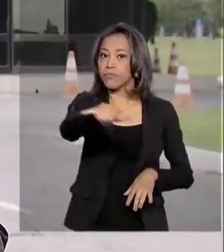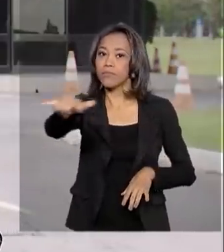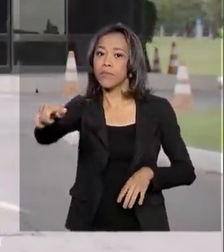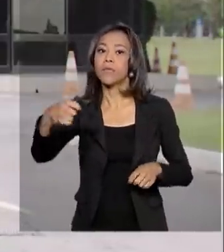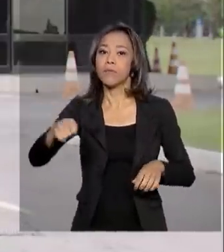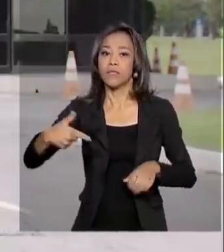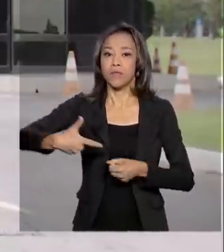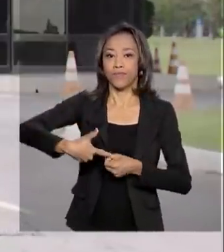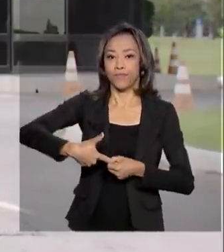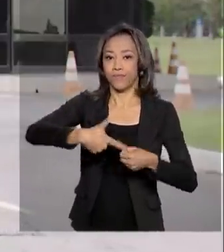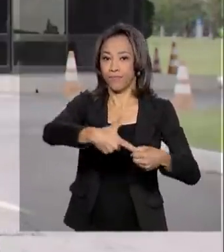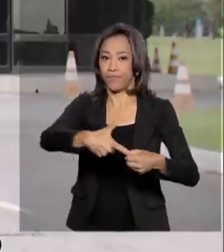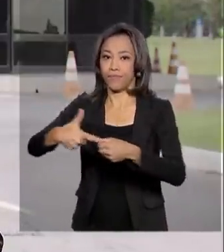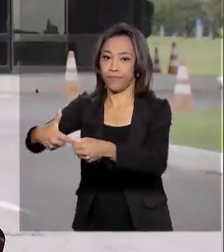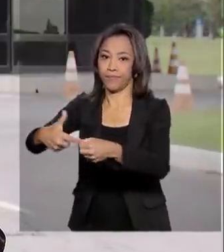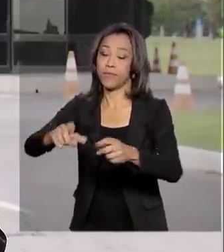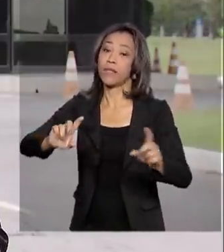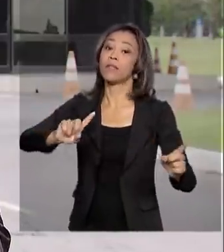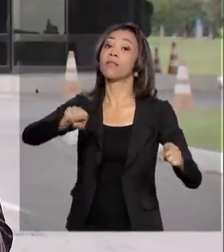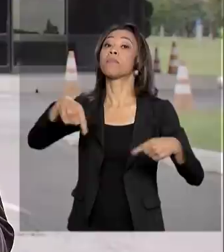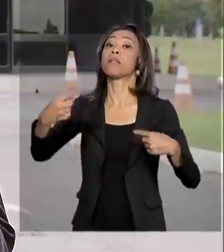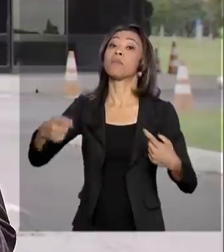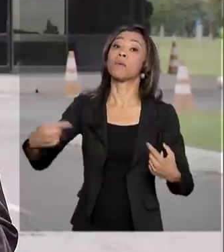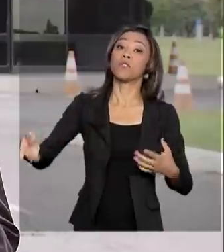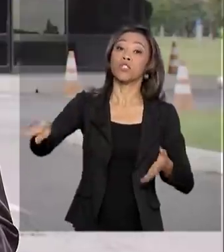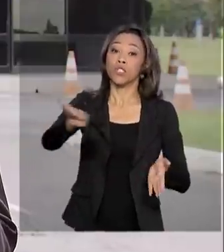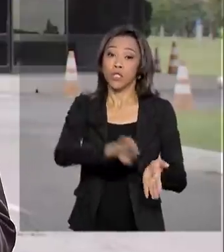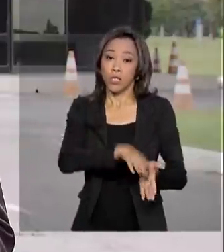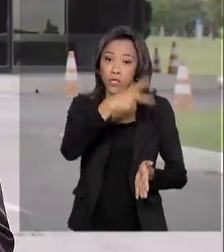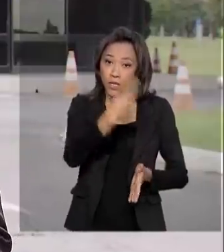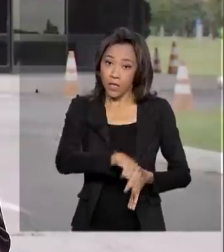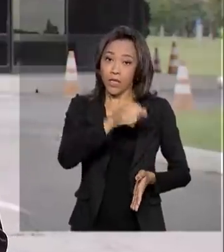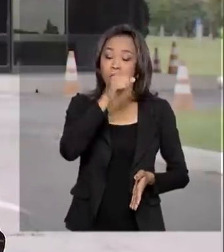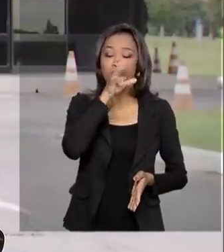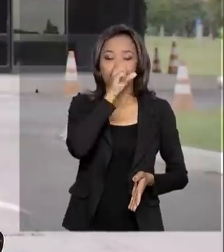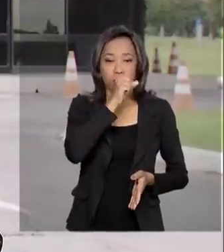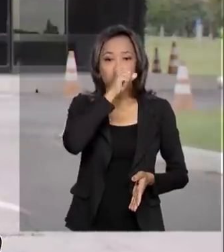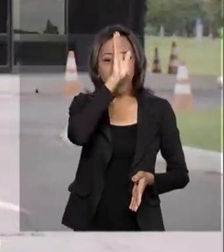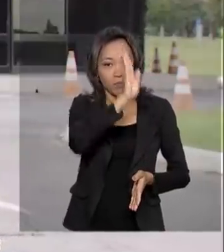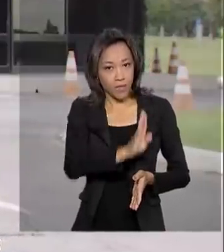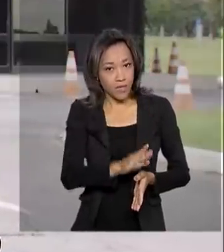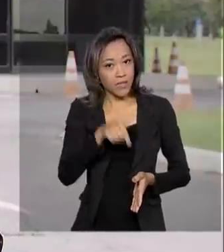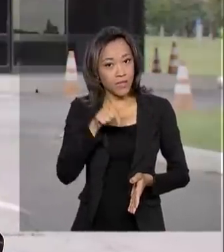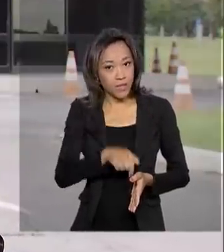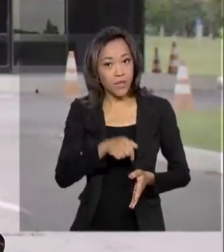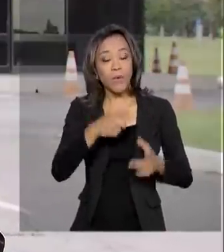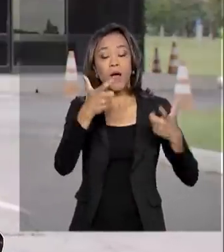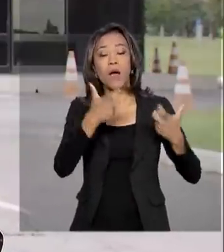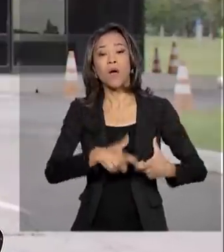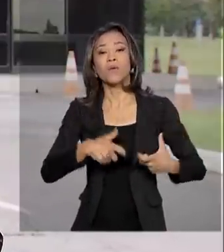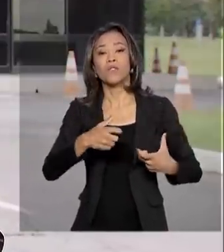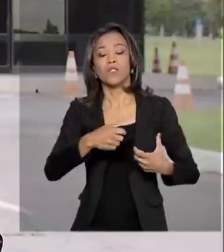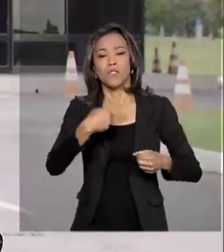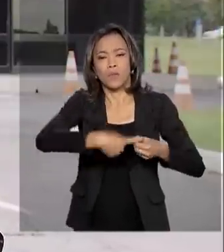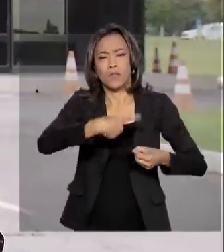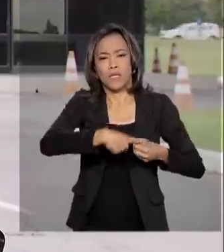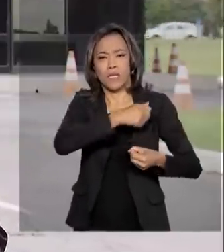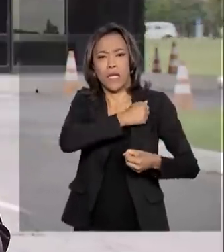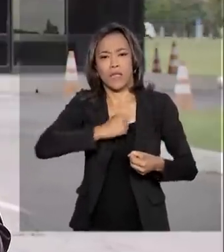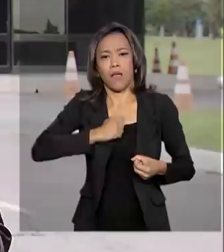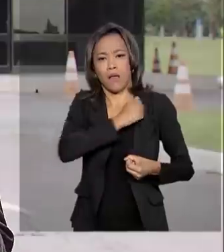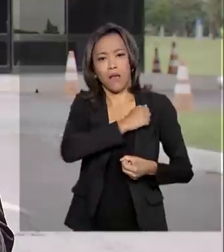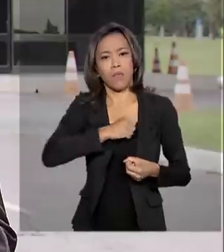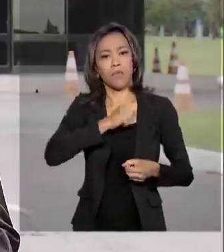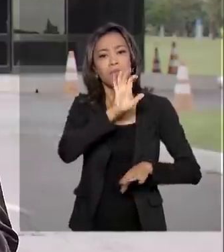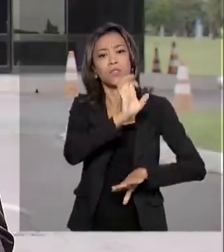reabastecer, até chegar ao Brasil aí no sábado, na base aérea aí de Anápolis, no interior de Goiás,